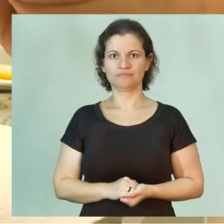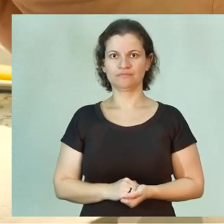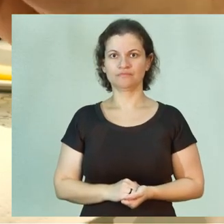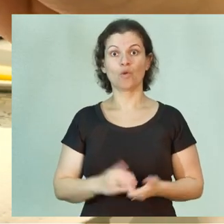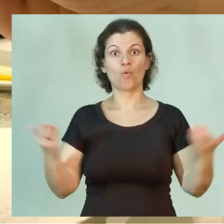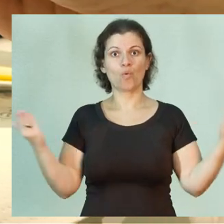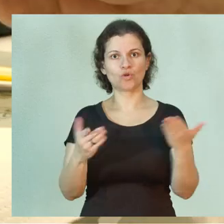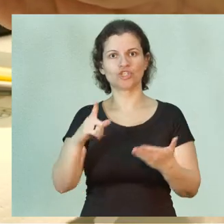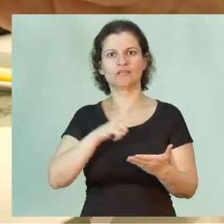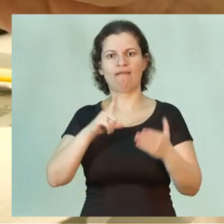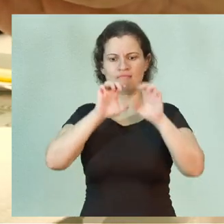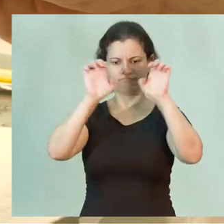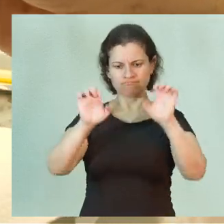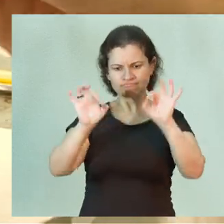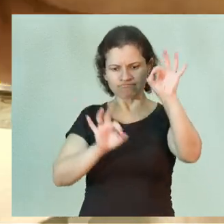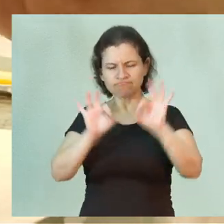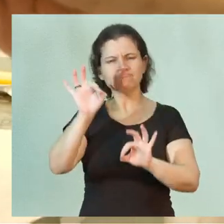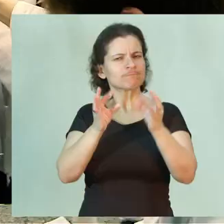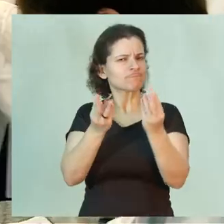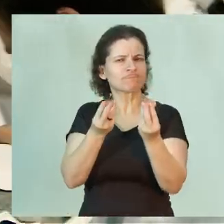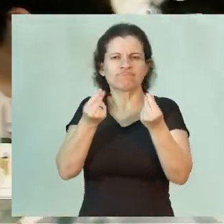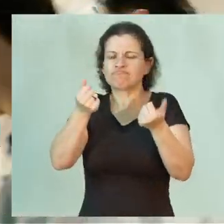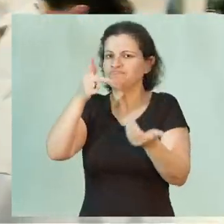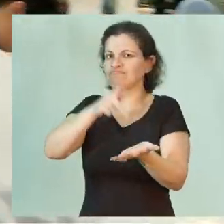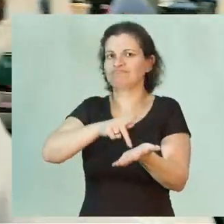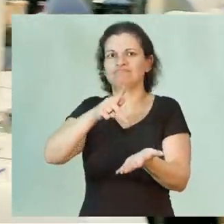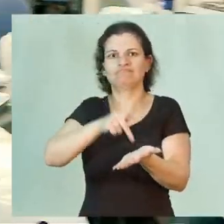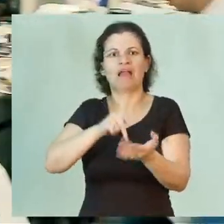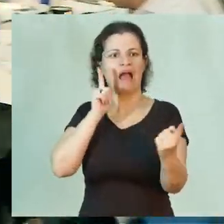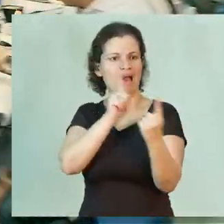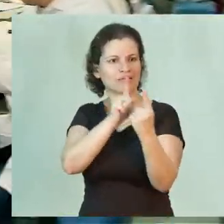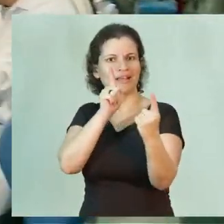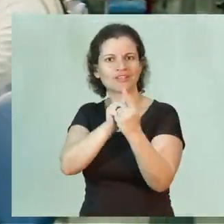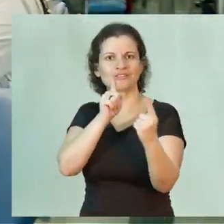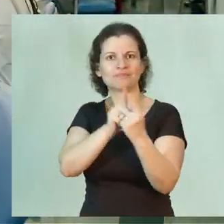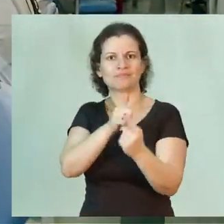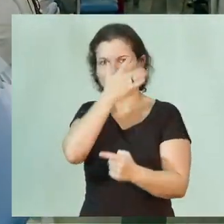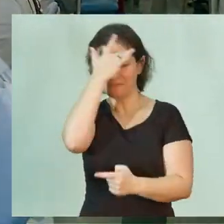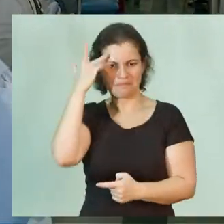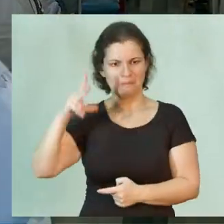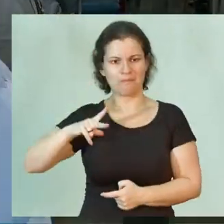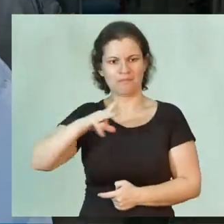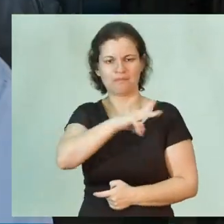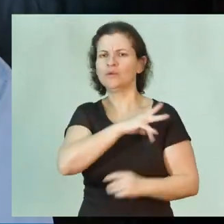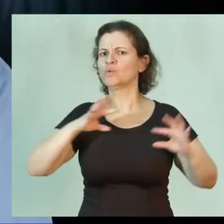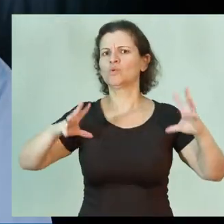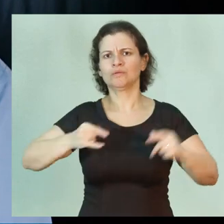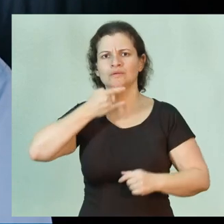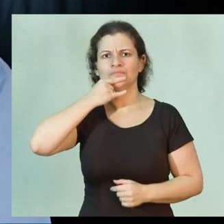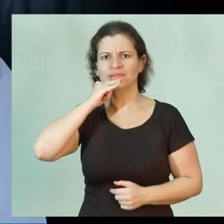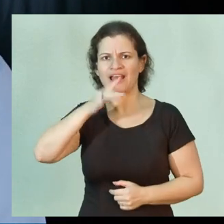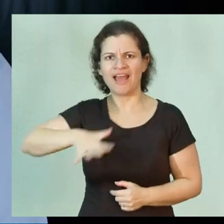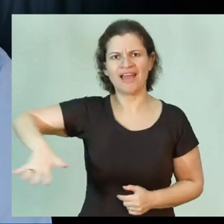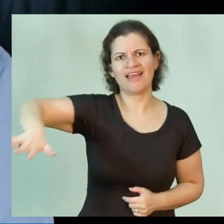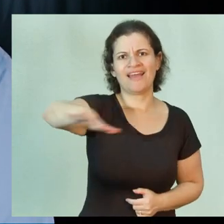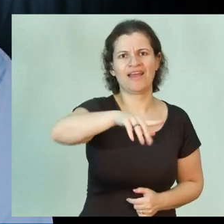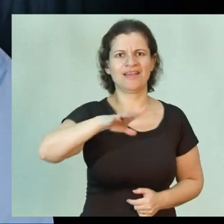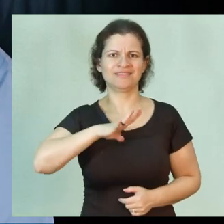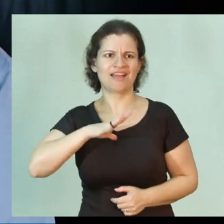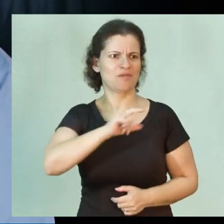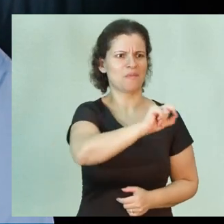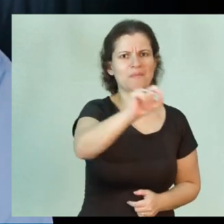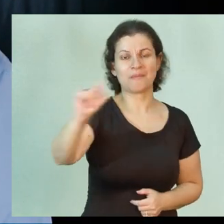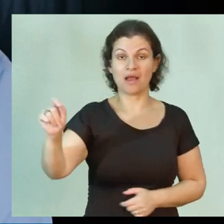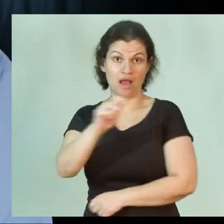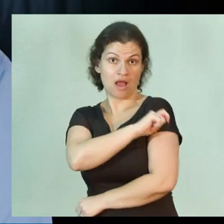Nós hoje temos uma estrutura, assim, muito rica, realmente, para o atendimento dos pacientes, de toda a Piracicaba e região. Os